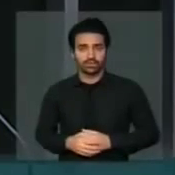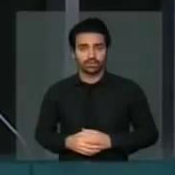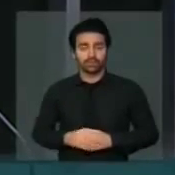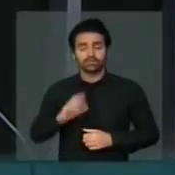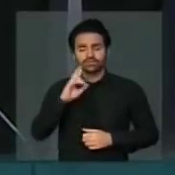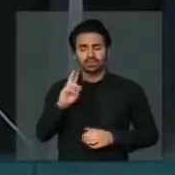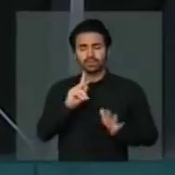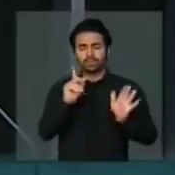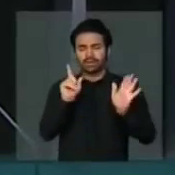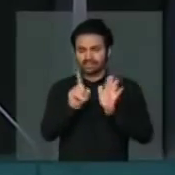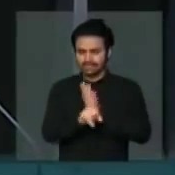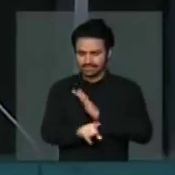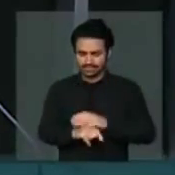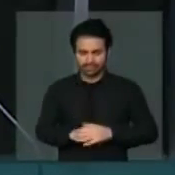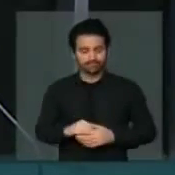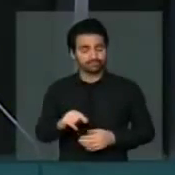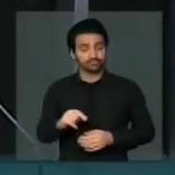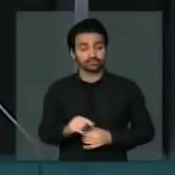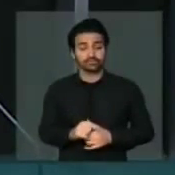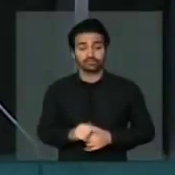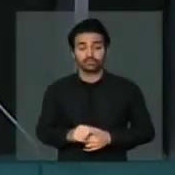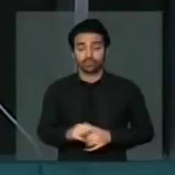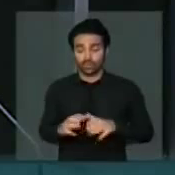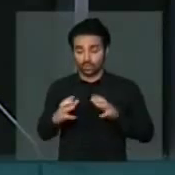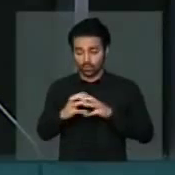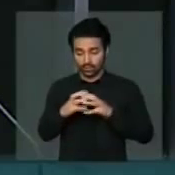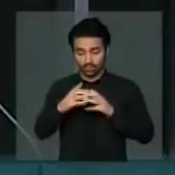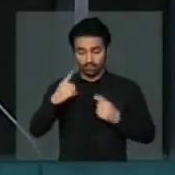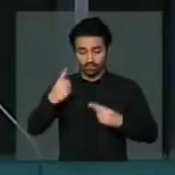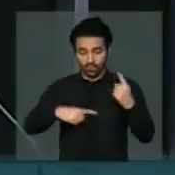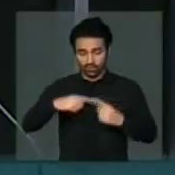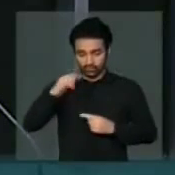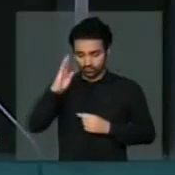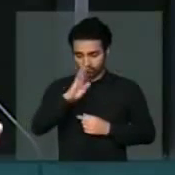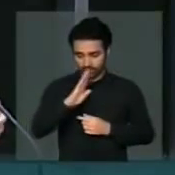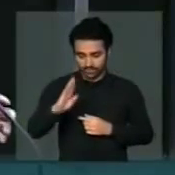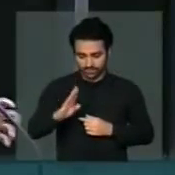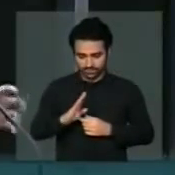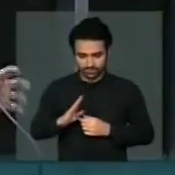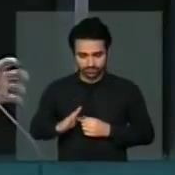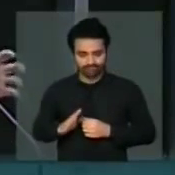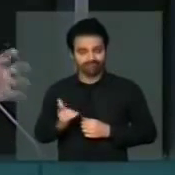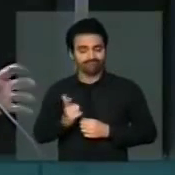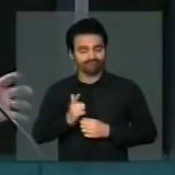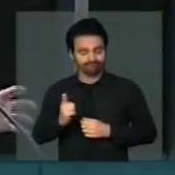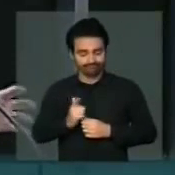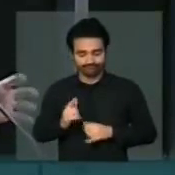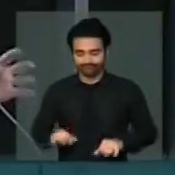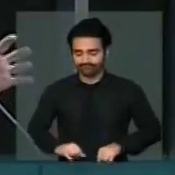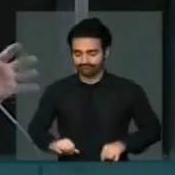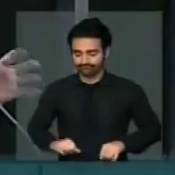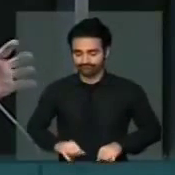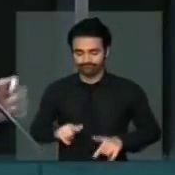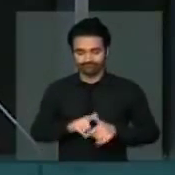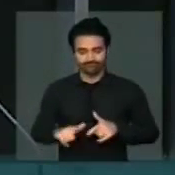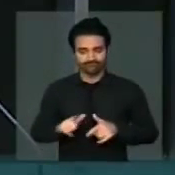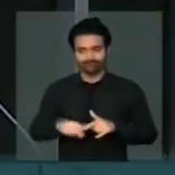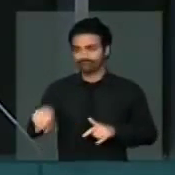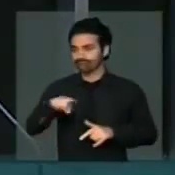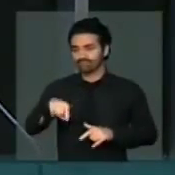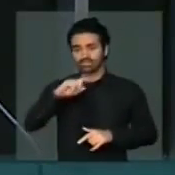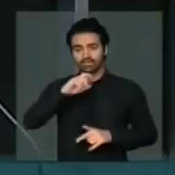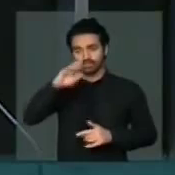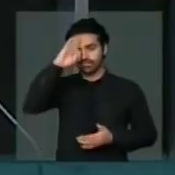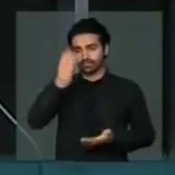inquestionável que a classe política brasileira enfrenta uma séria crise de credibilidade.